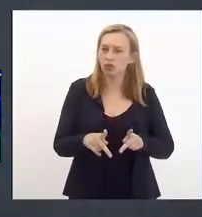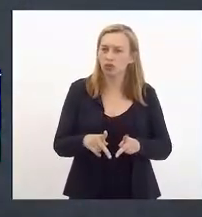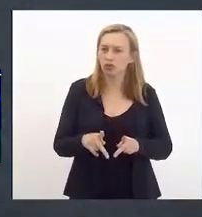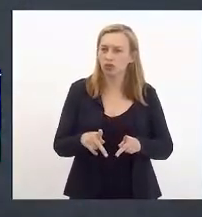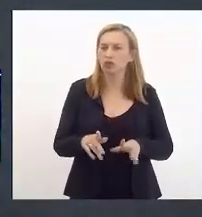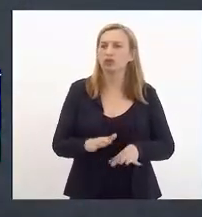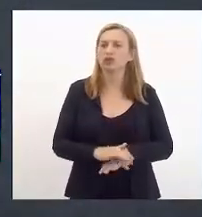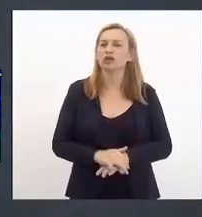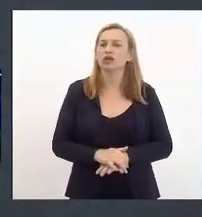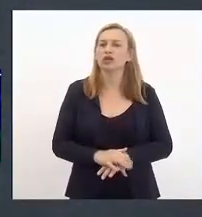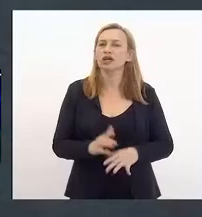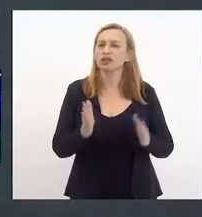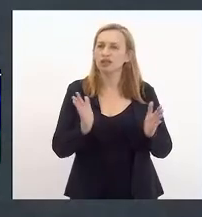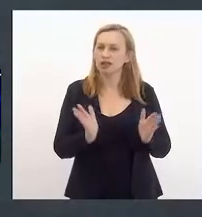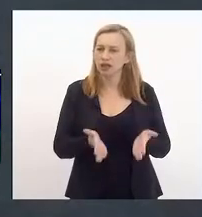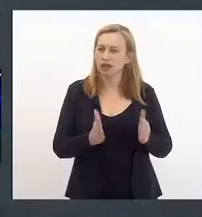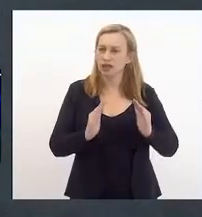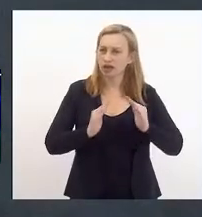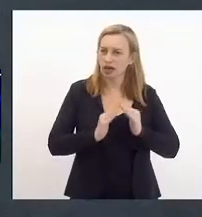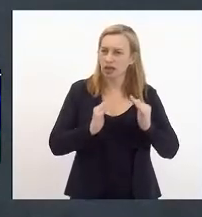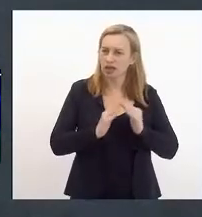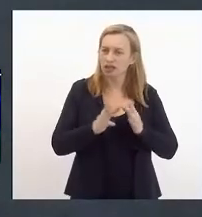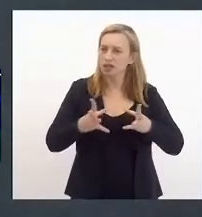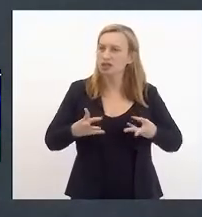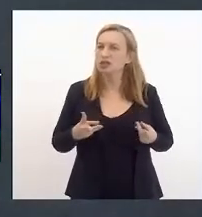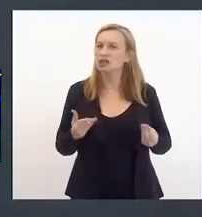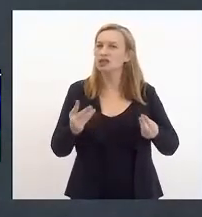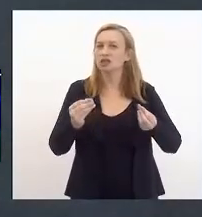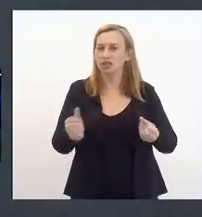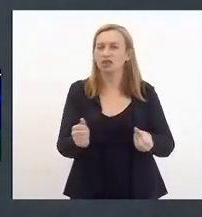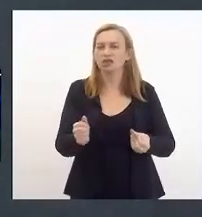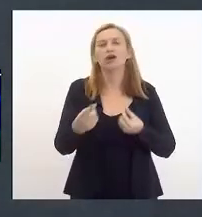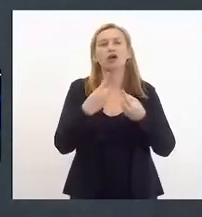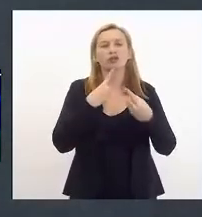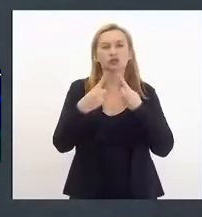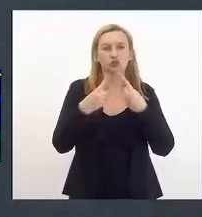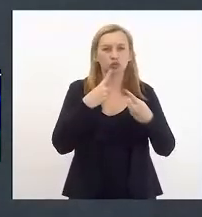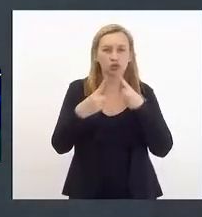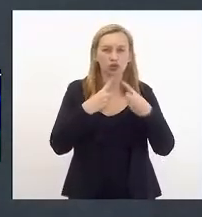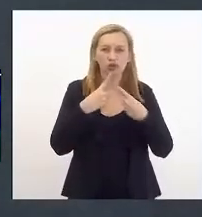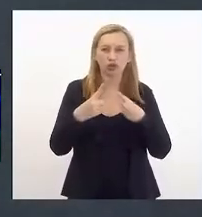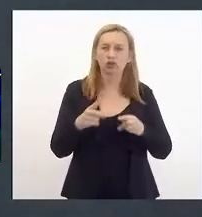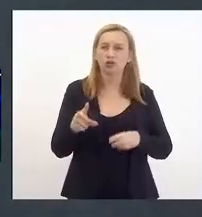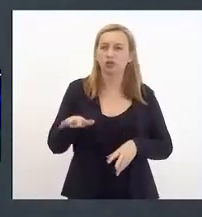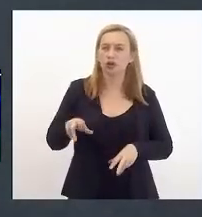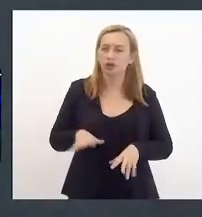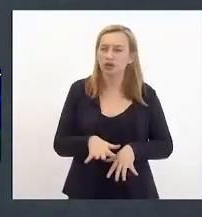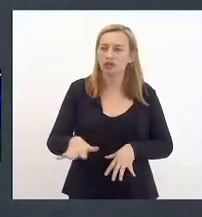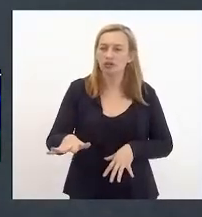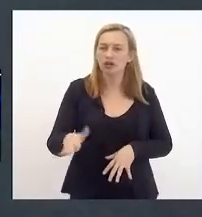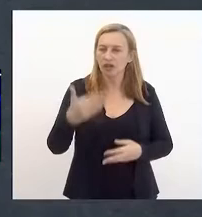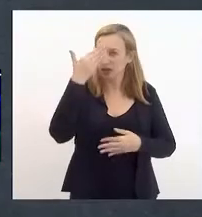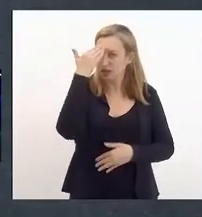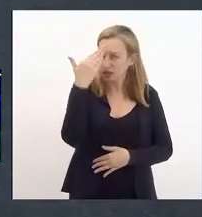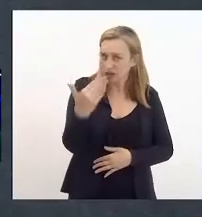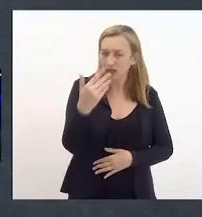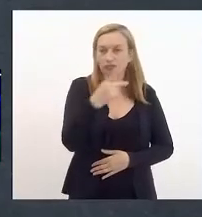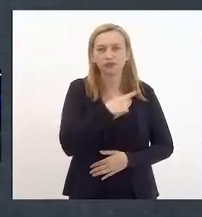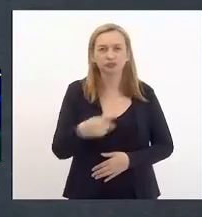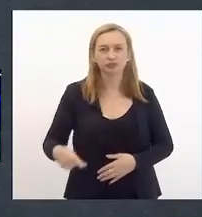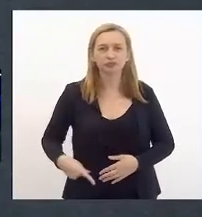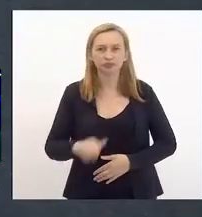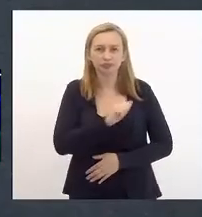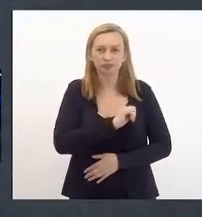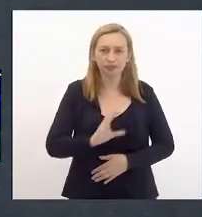sido essencialmente sensível ao debate sobre a favela. Então, quero agradecer ao presidente